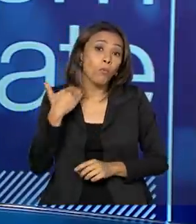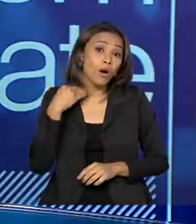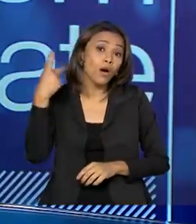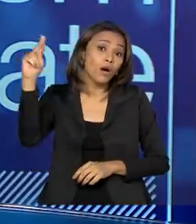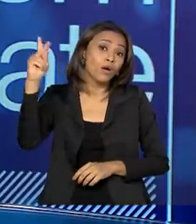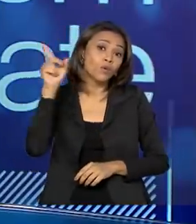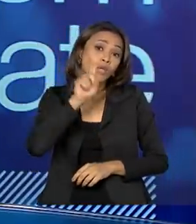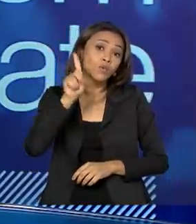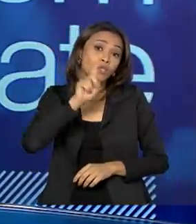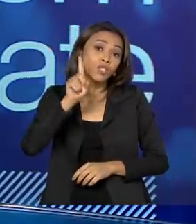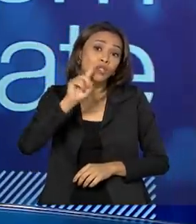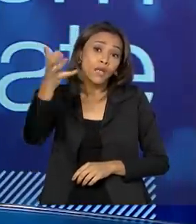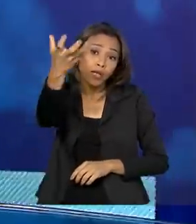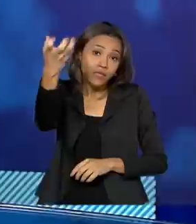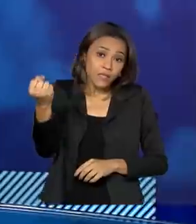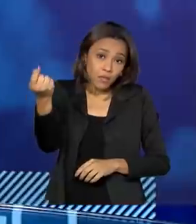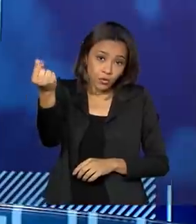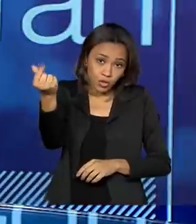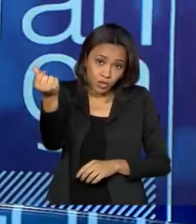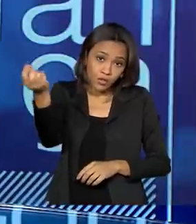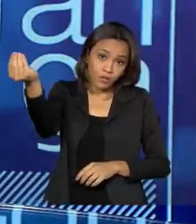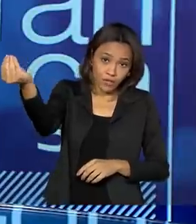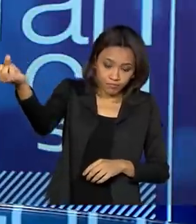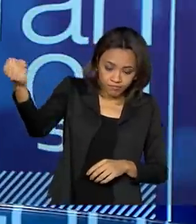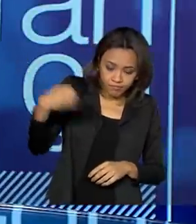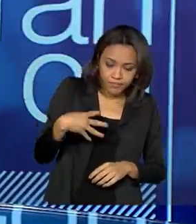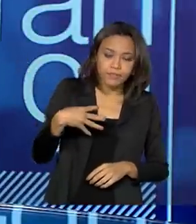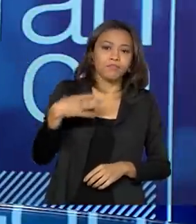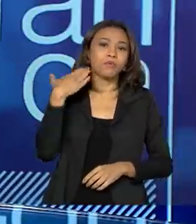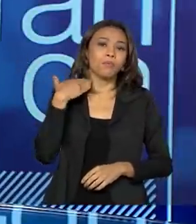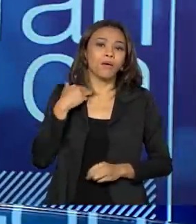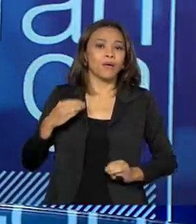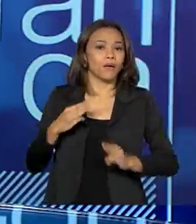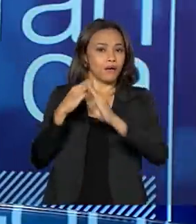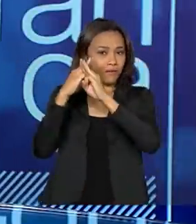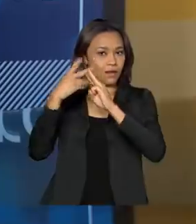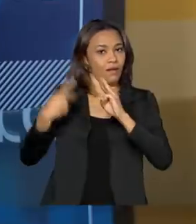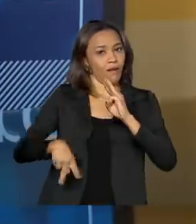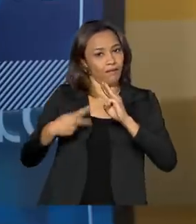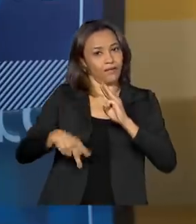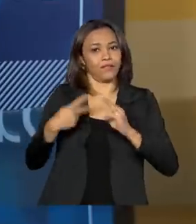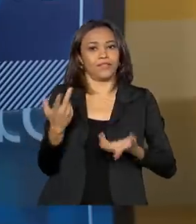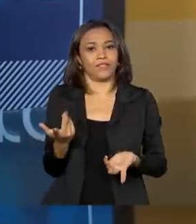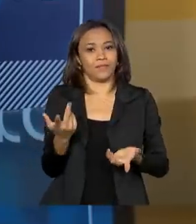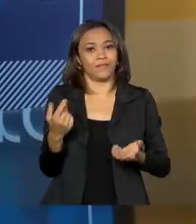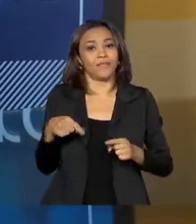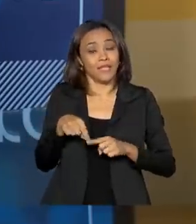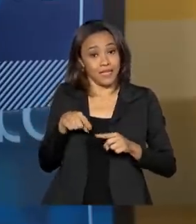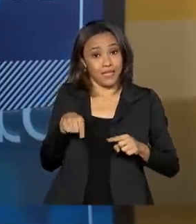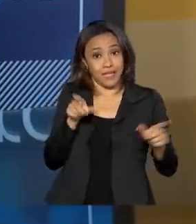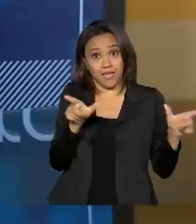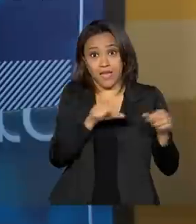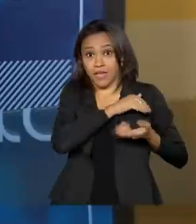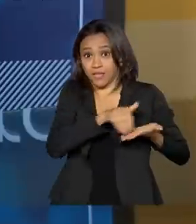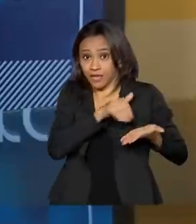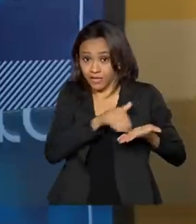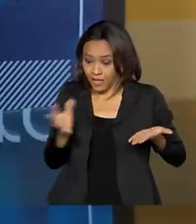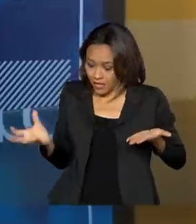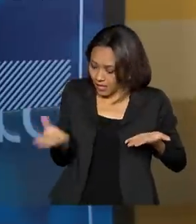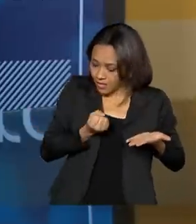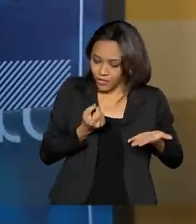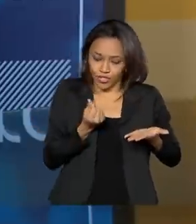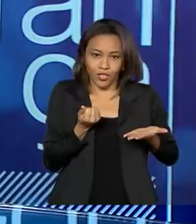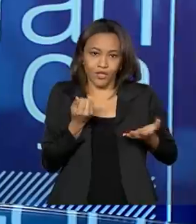que recebeu essas moedas e repassou recursos via Caixa Econômica para a Senad. E daí a Senad aporta os recursos no Fundo Nacional